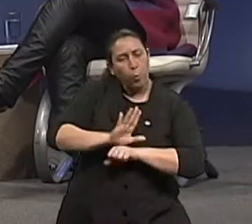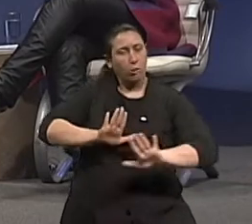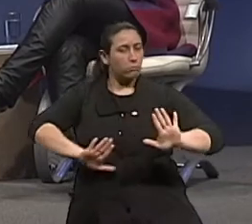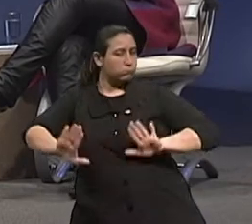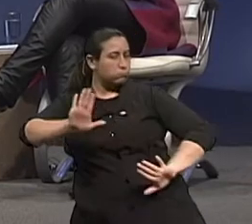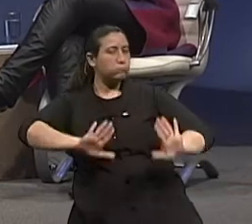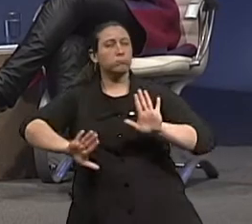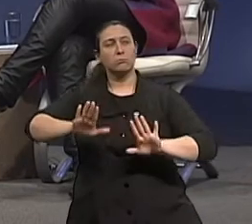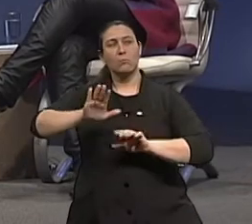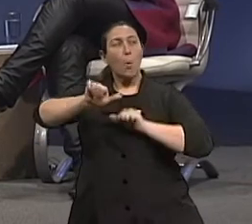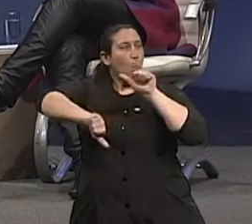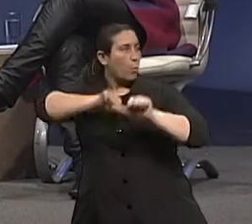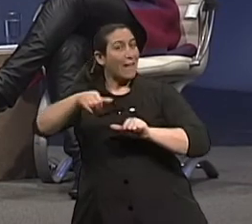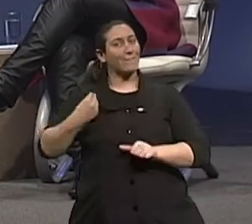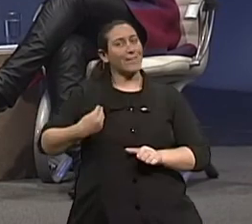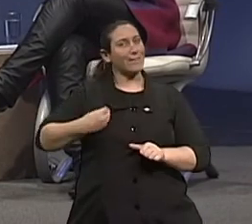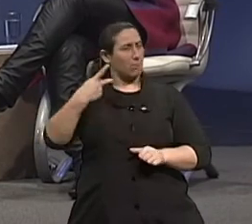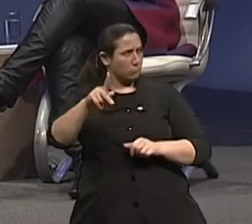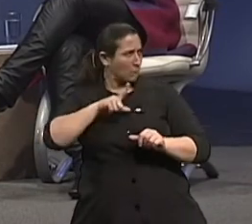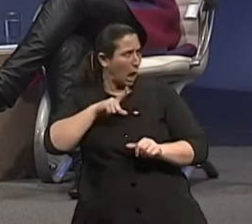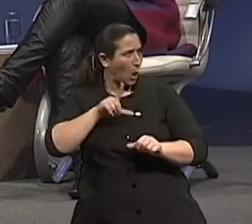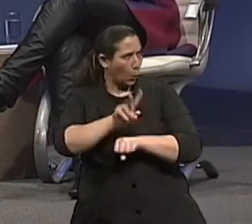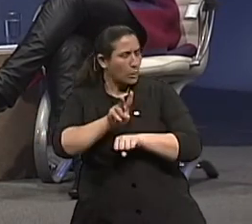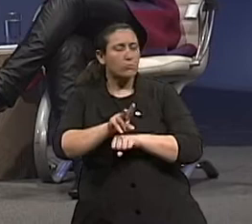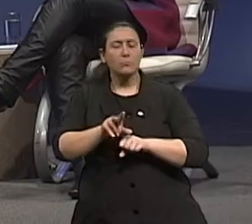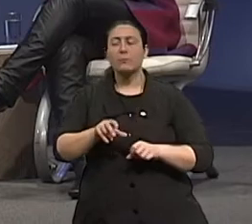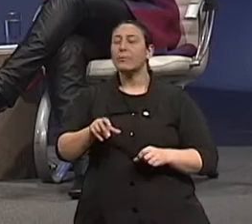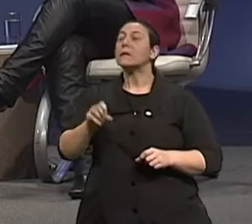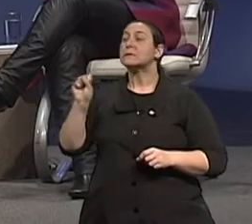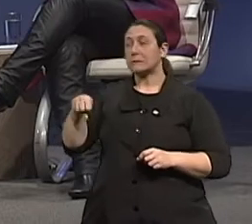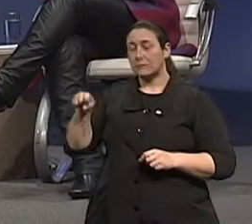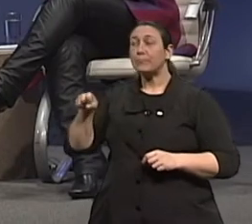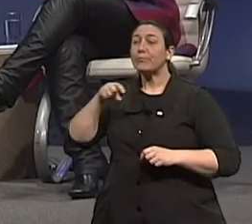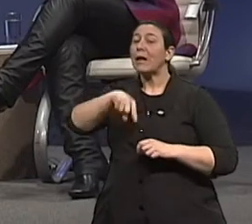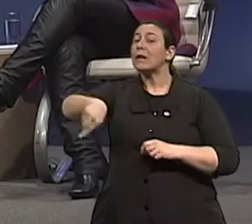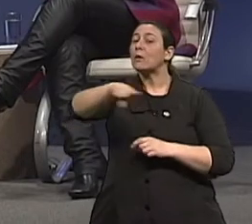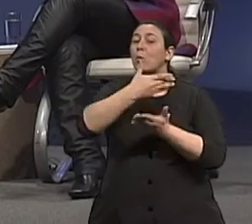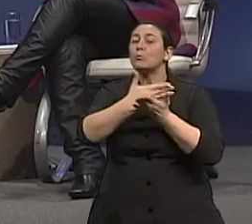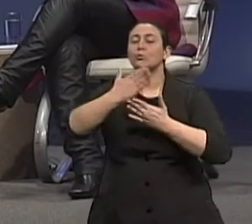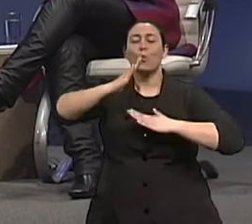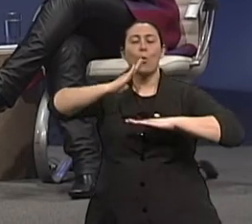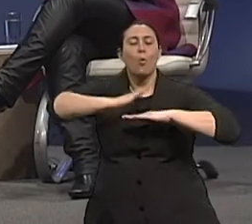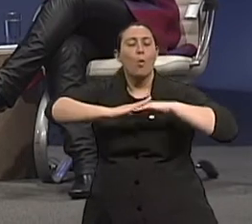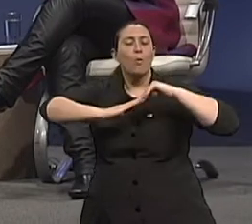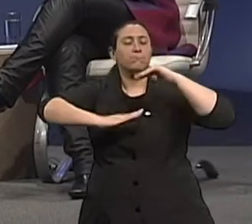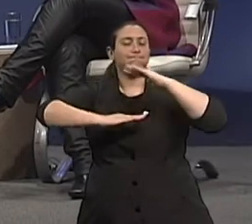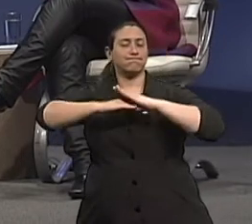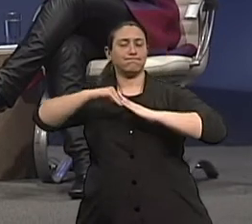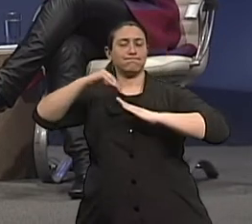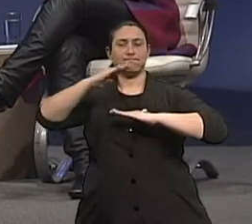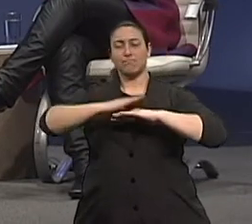processo, né? Essa mudança é um processo. É, é uma construção que eles estão fazendo, eles estão se